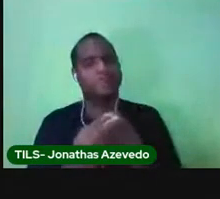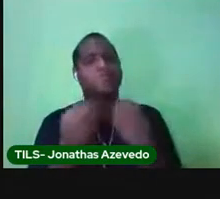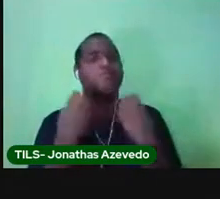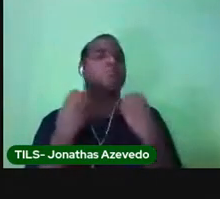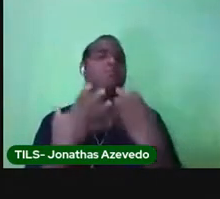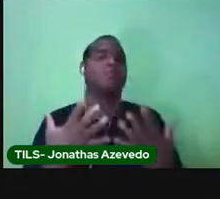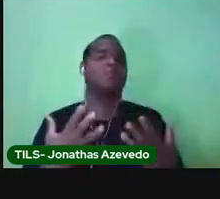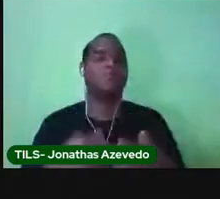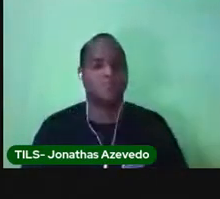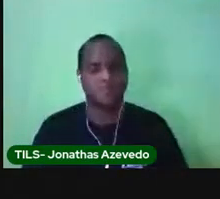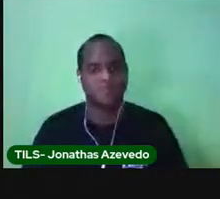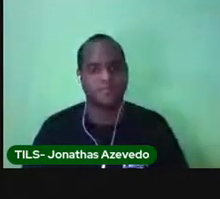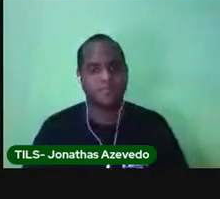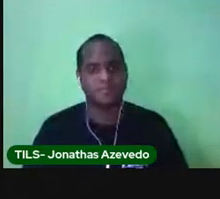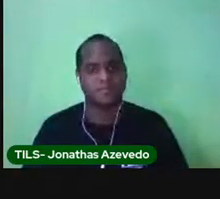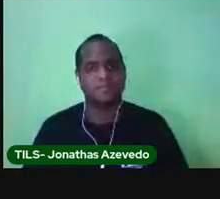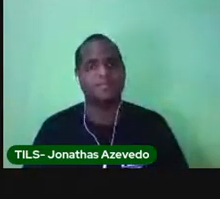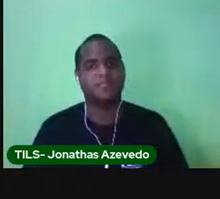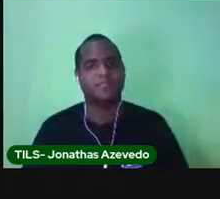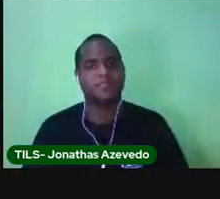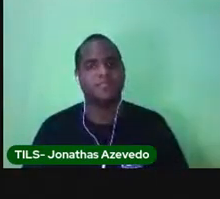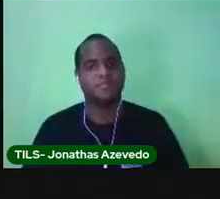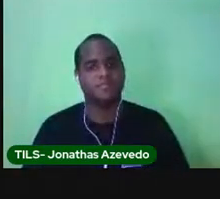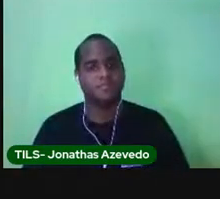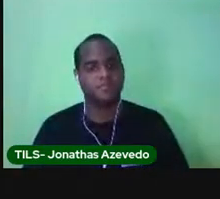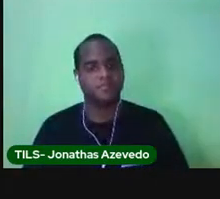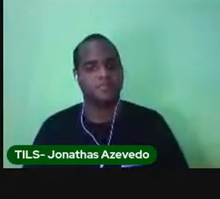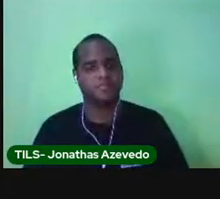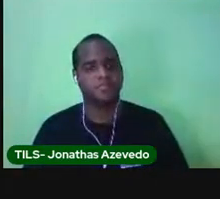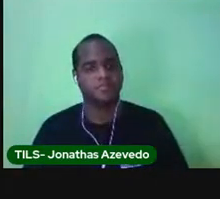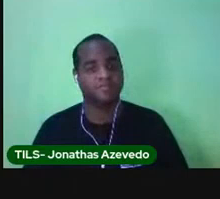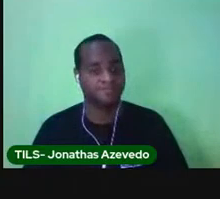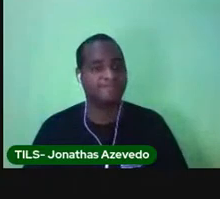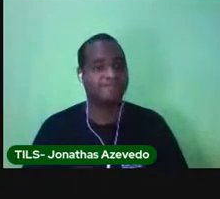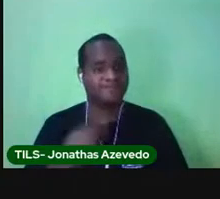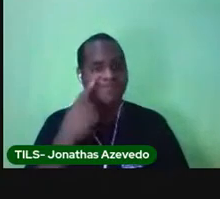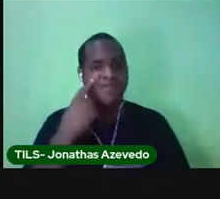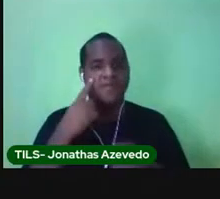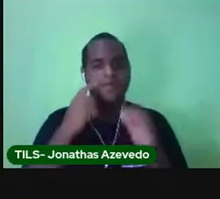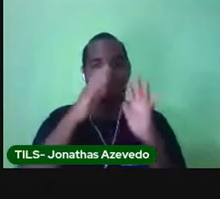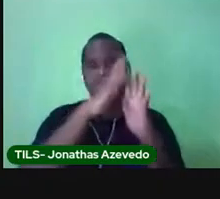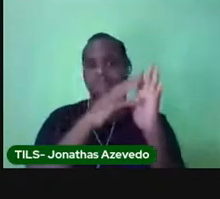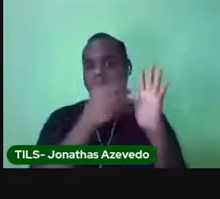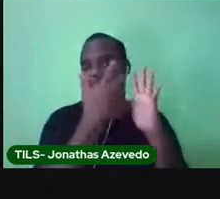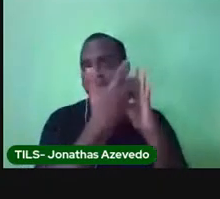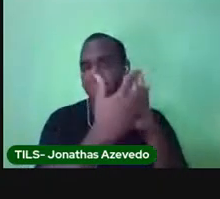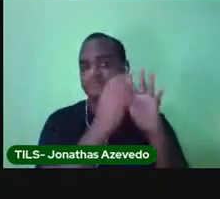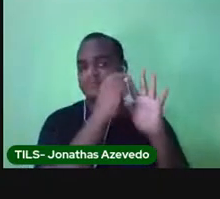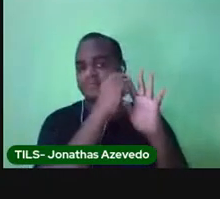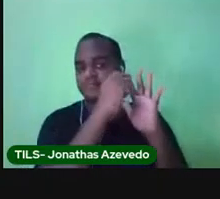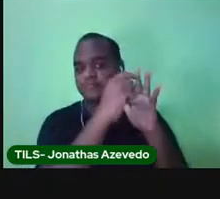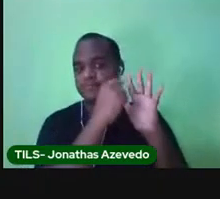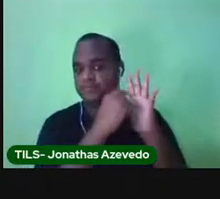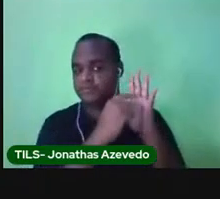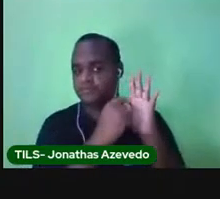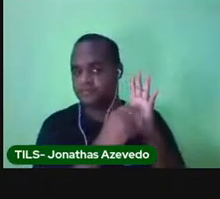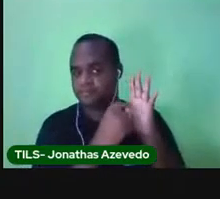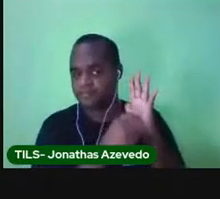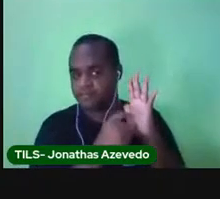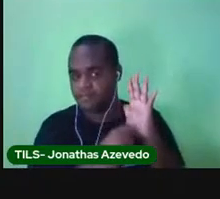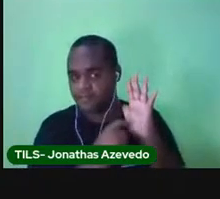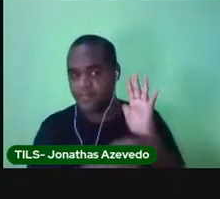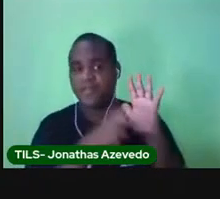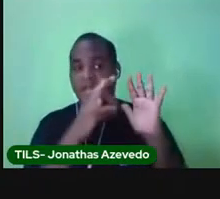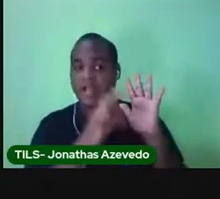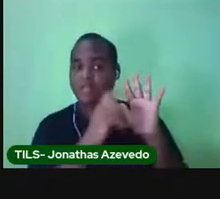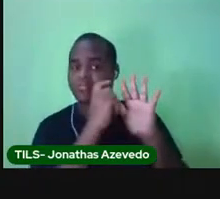Nós temos nessa primeira coluna uma lista, um embaixo do